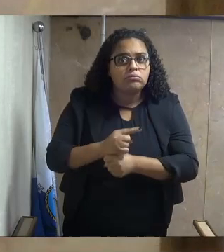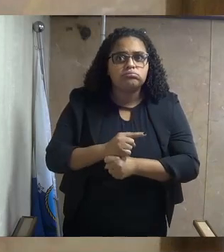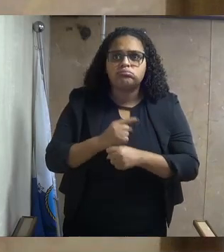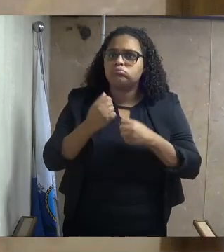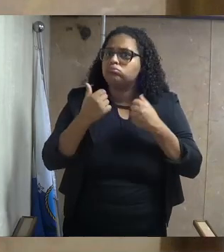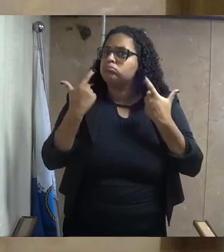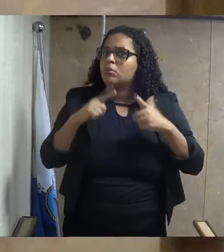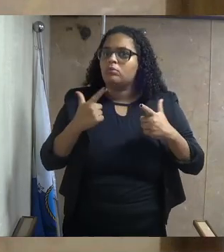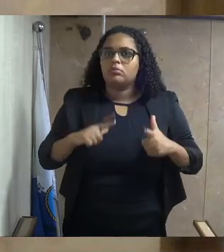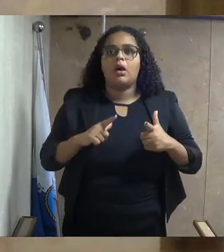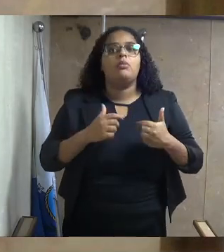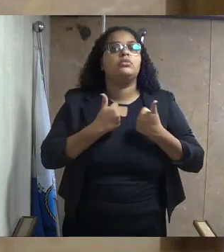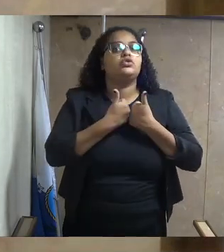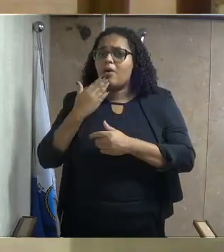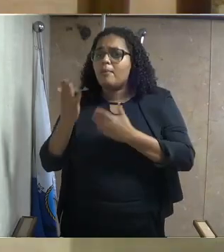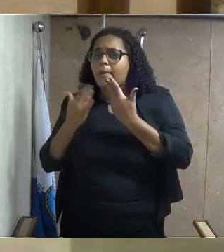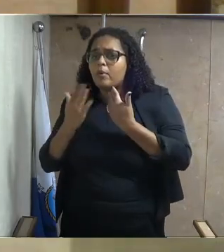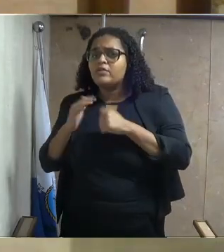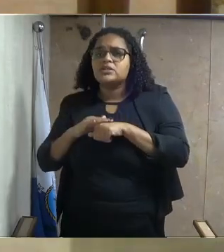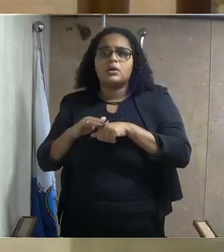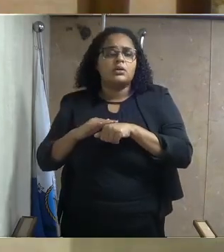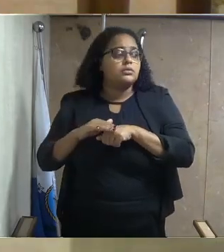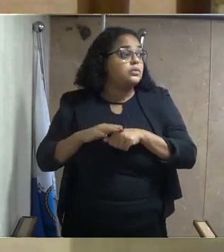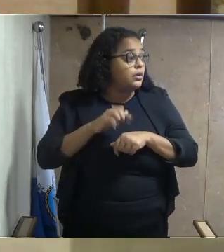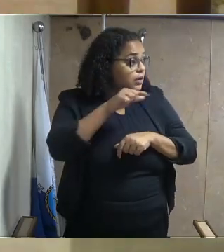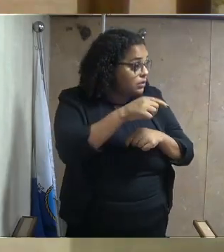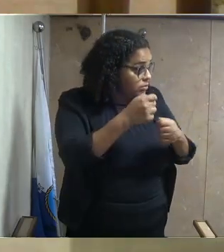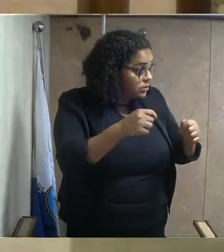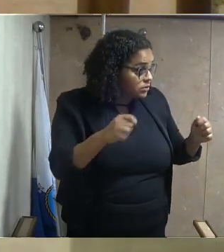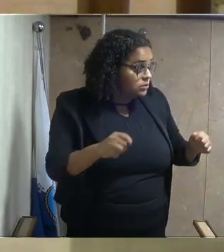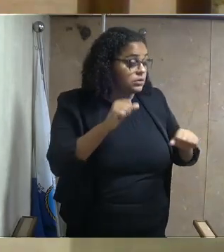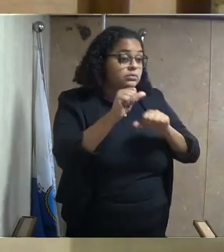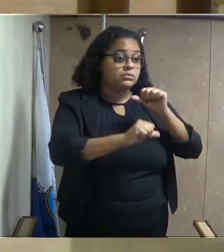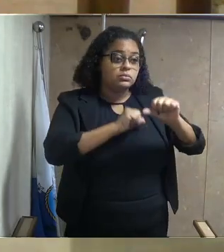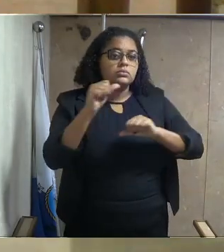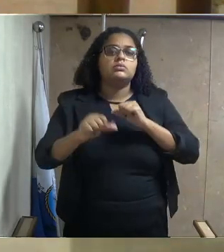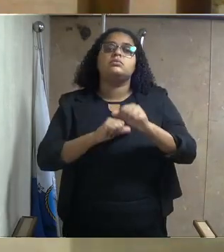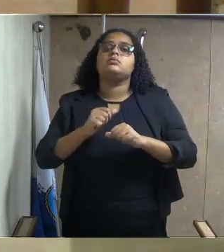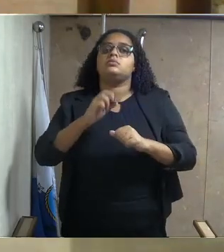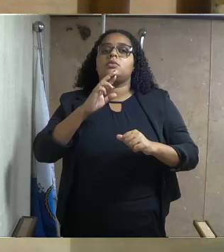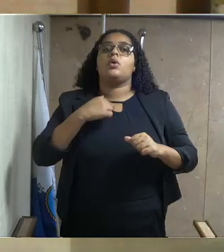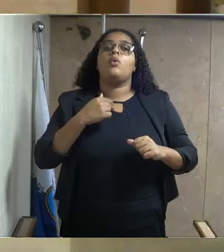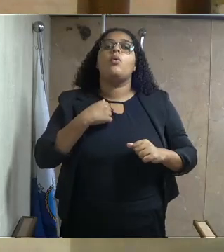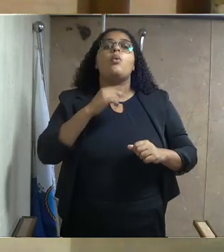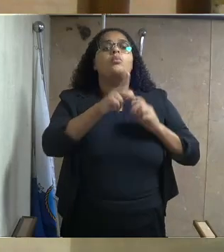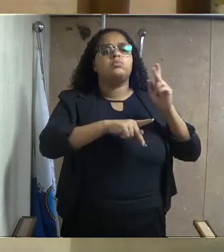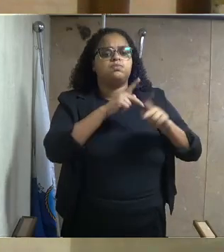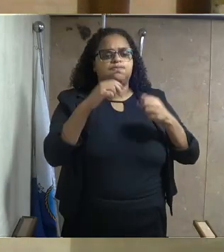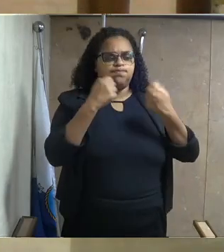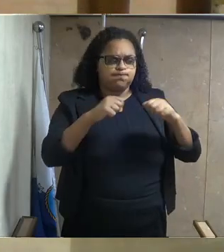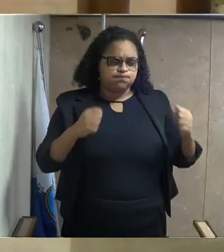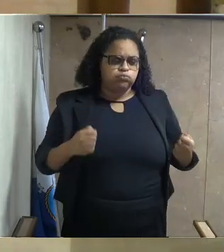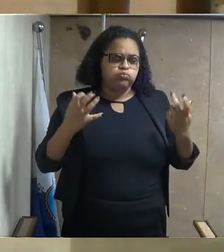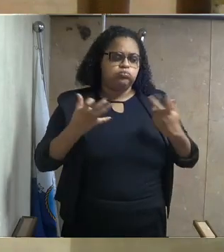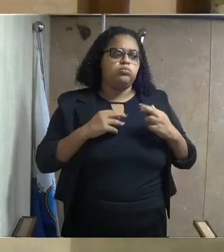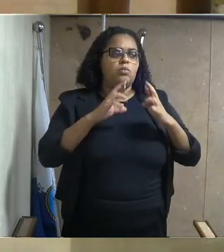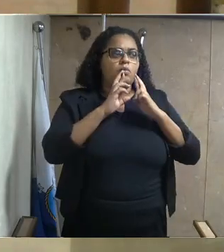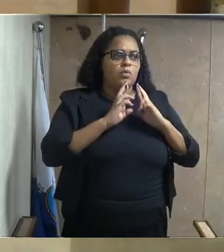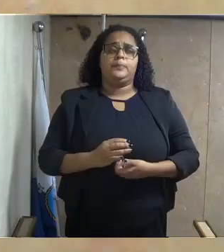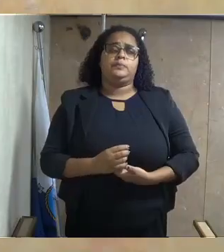na comunidade que eles tiraram. Isso precisa mudar. O povo precisa de uma resposta. O povo quer